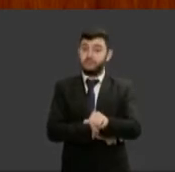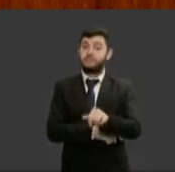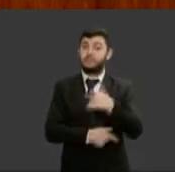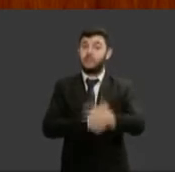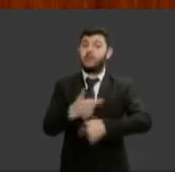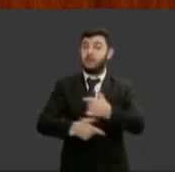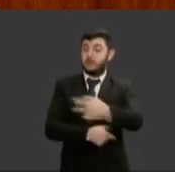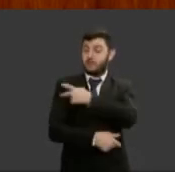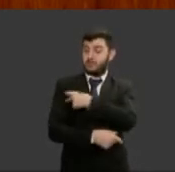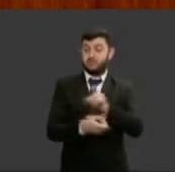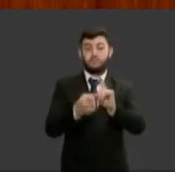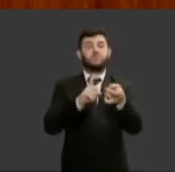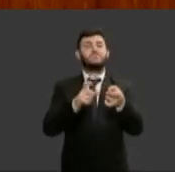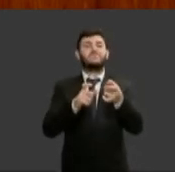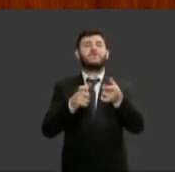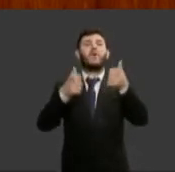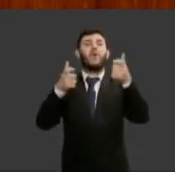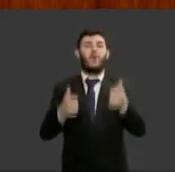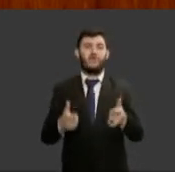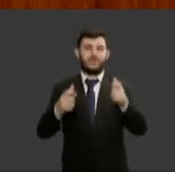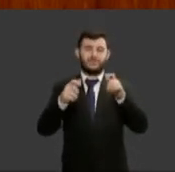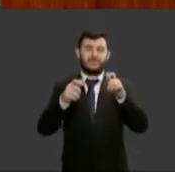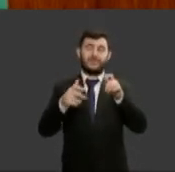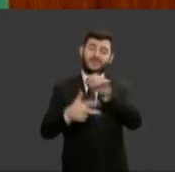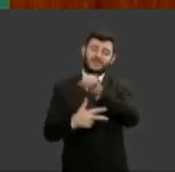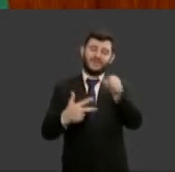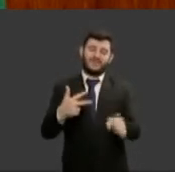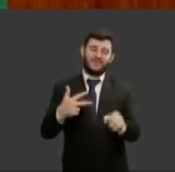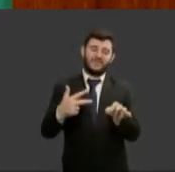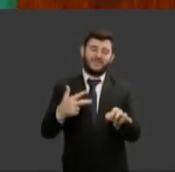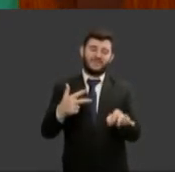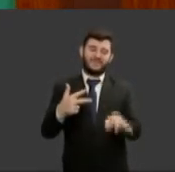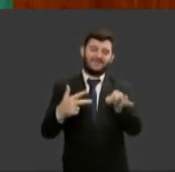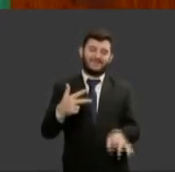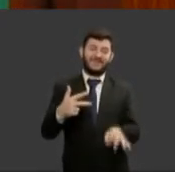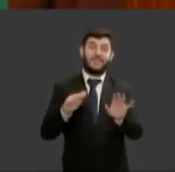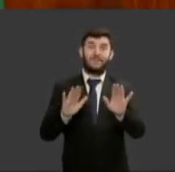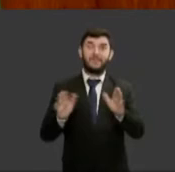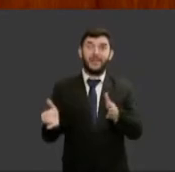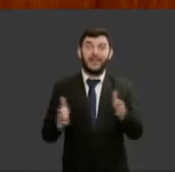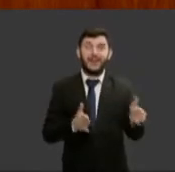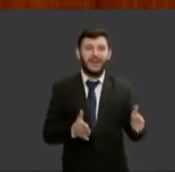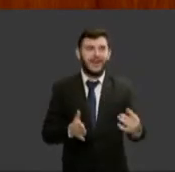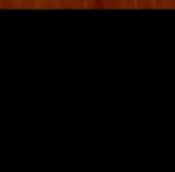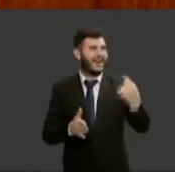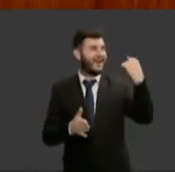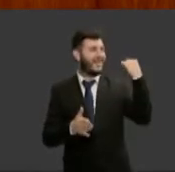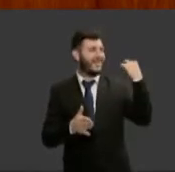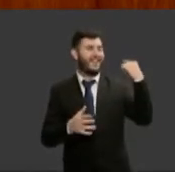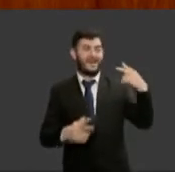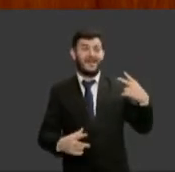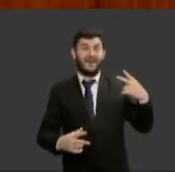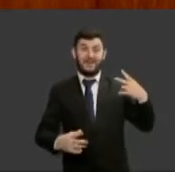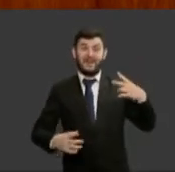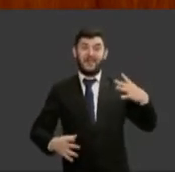do poder judiciário a ministra Rosa Weber foi empossada naquela época presidente do Tribunal